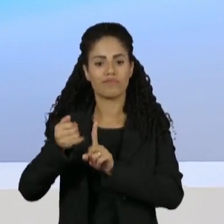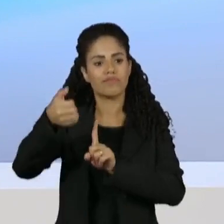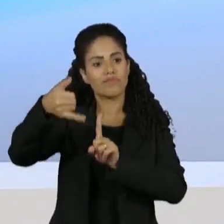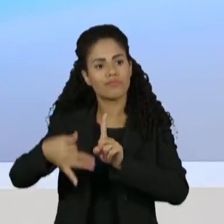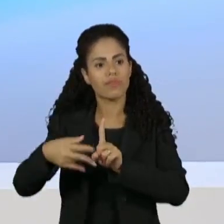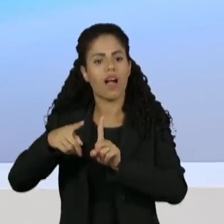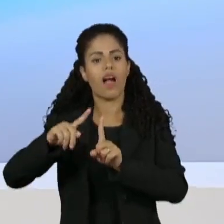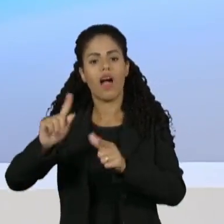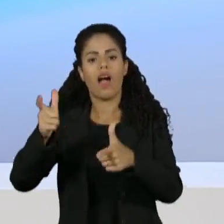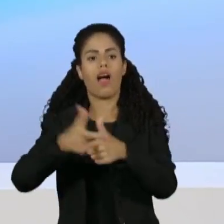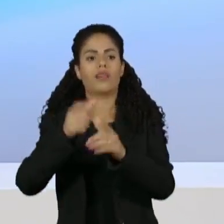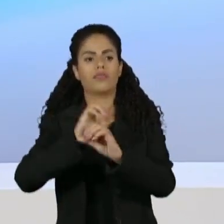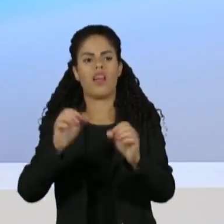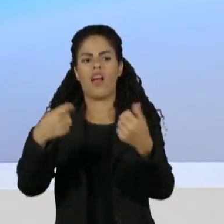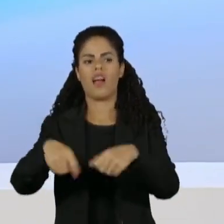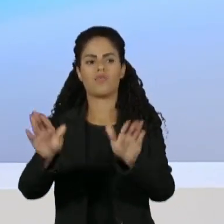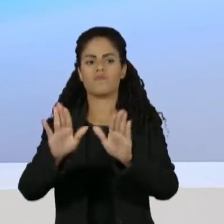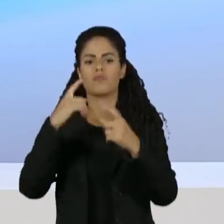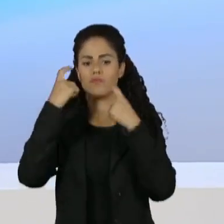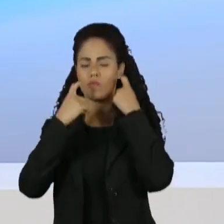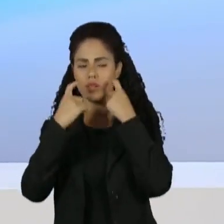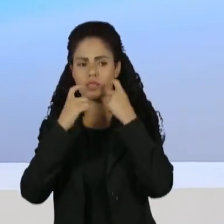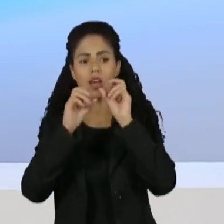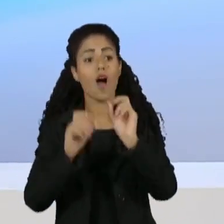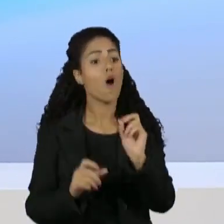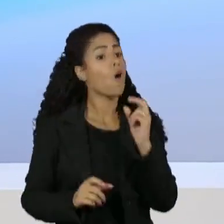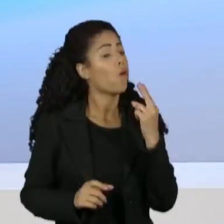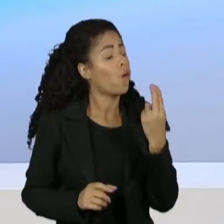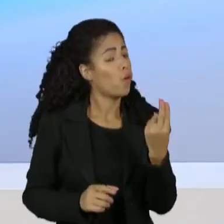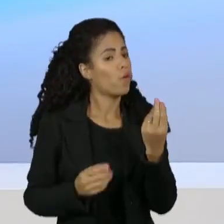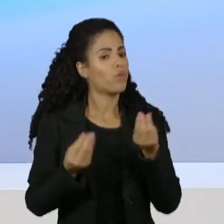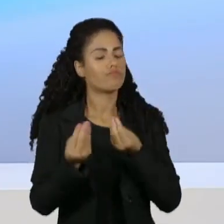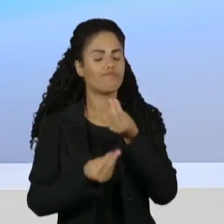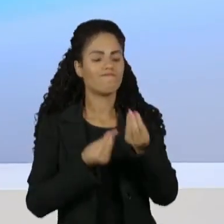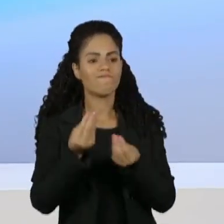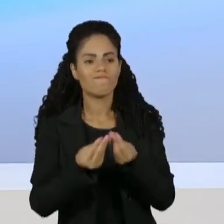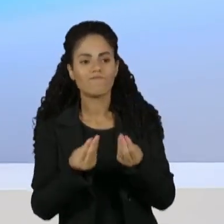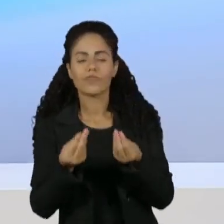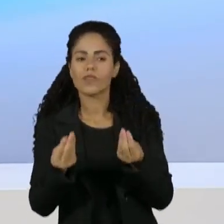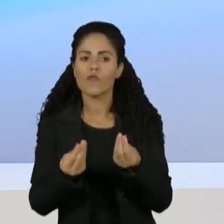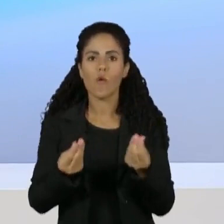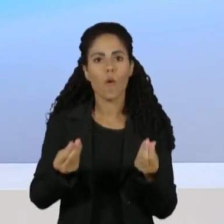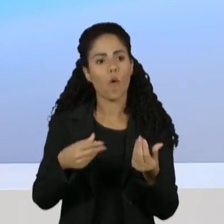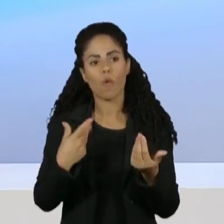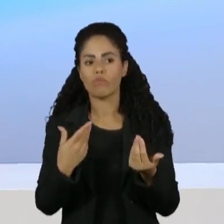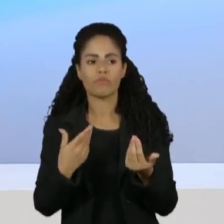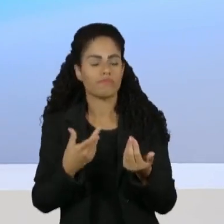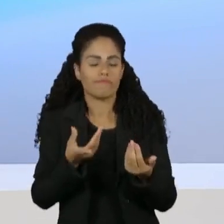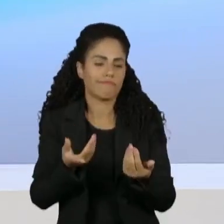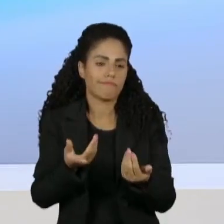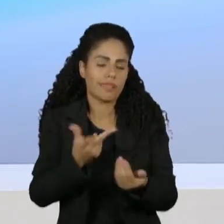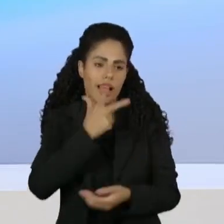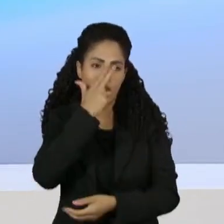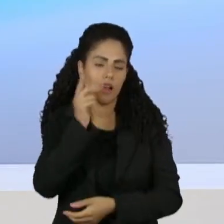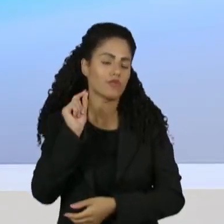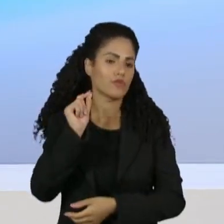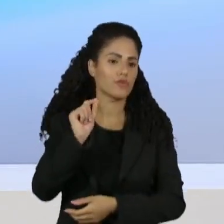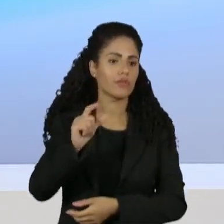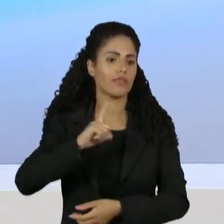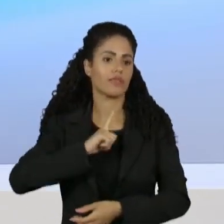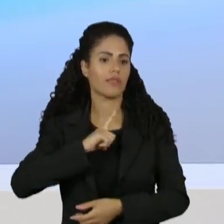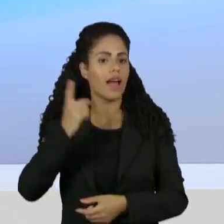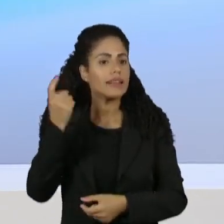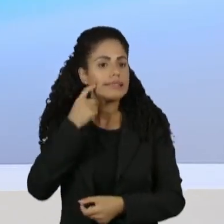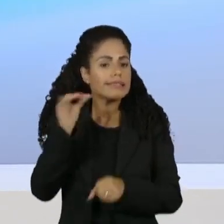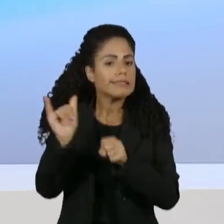desse governo com o equilíbrio das contas públicas ou você acha que, uma terceira hipótese, que o que